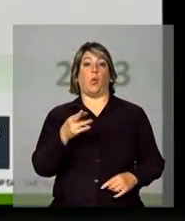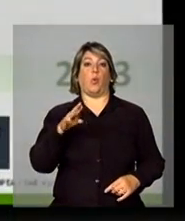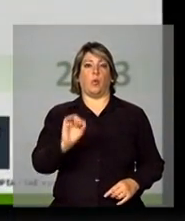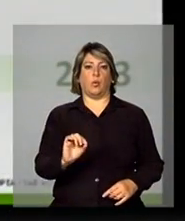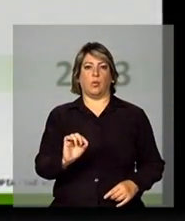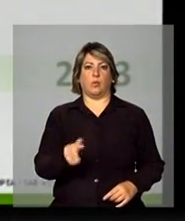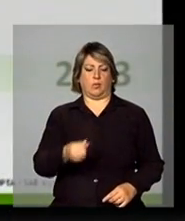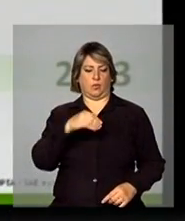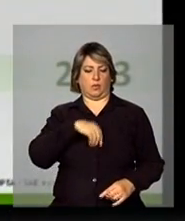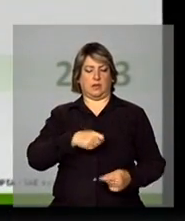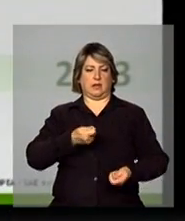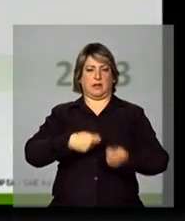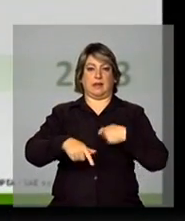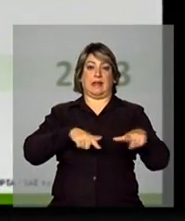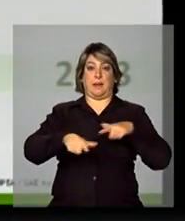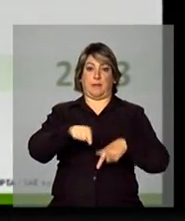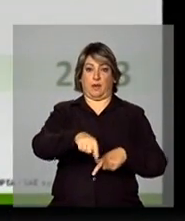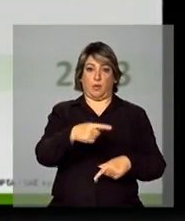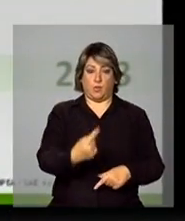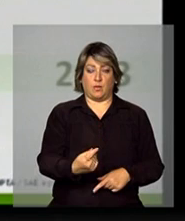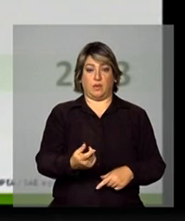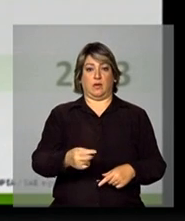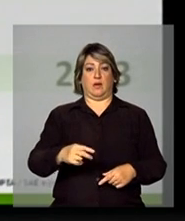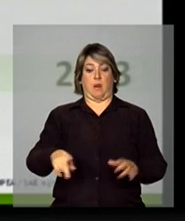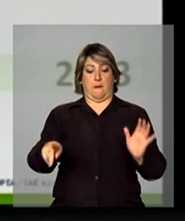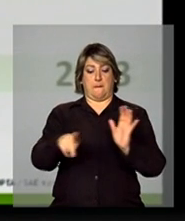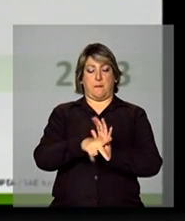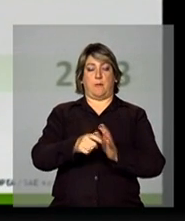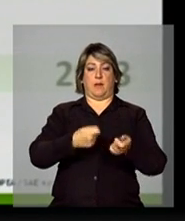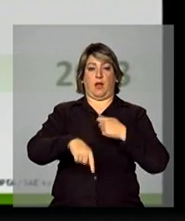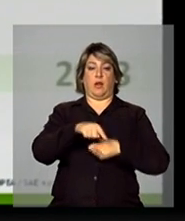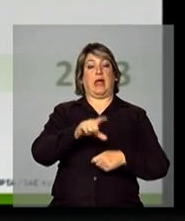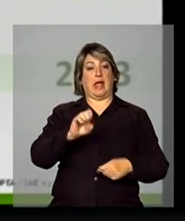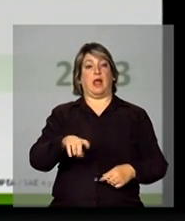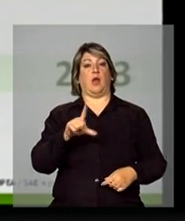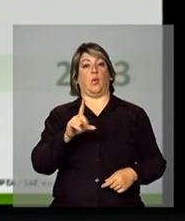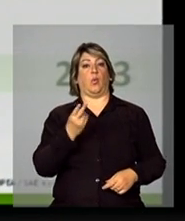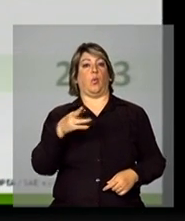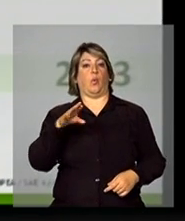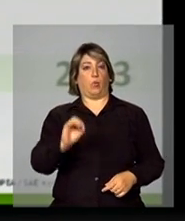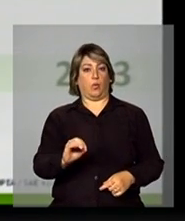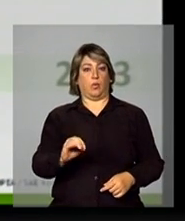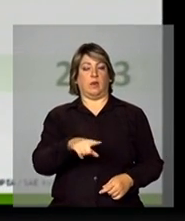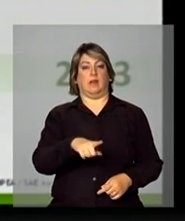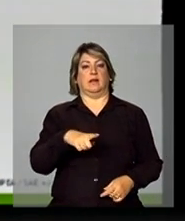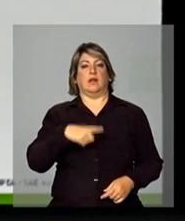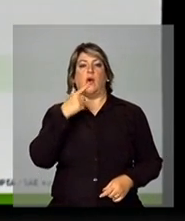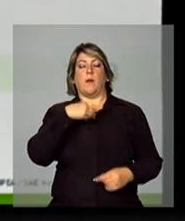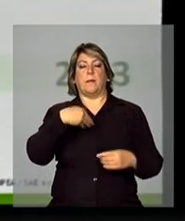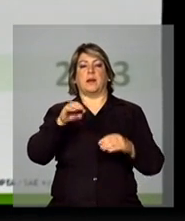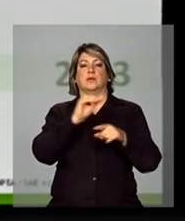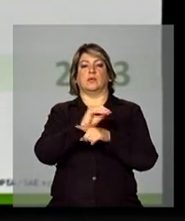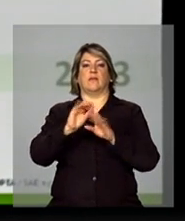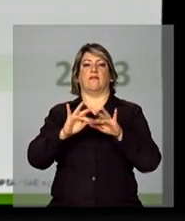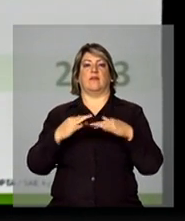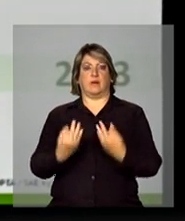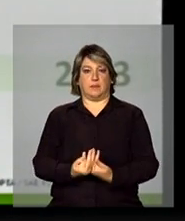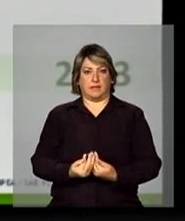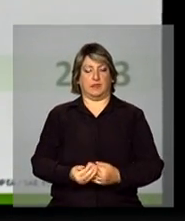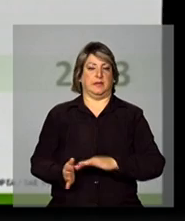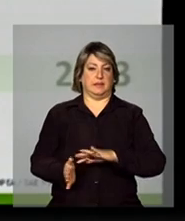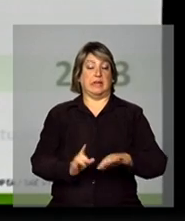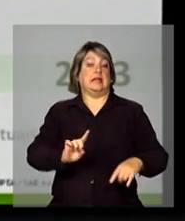de um conta própria ou empregador é o lucro que ele leva para casa. Depois eu vou olhar para as